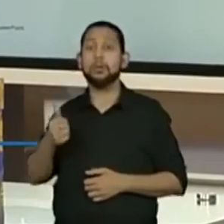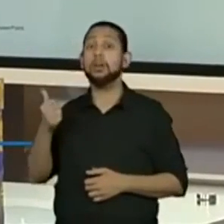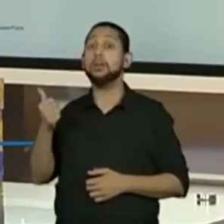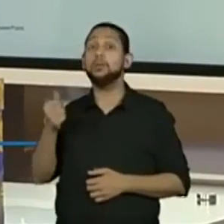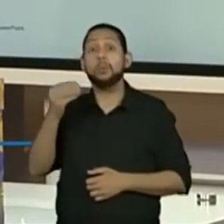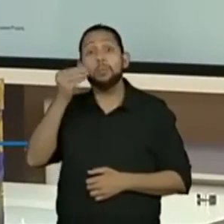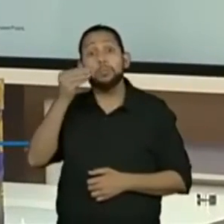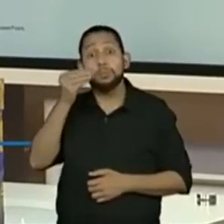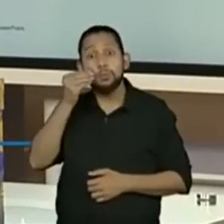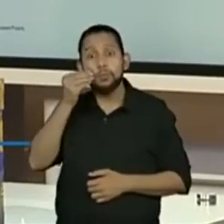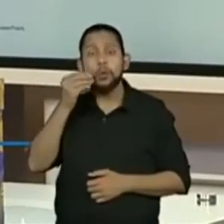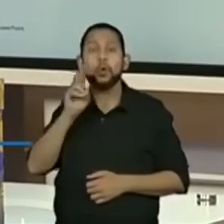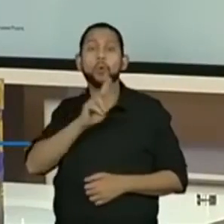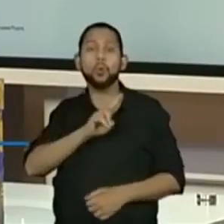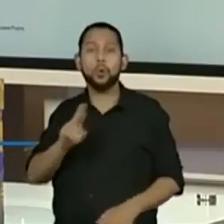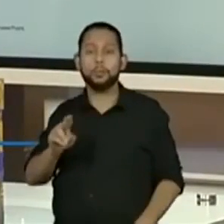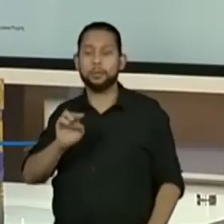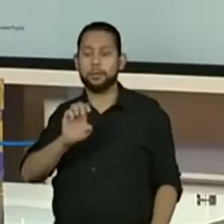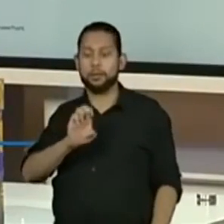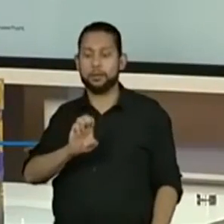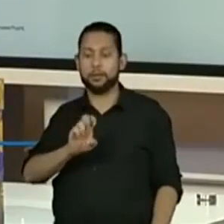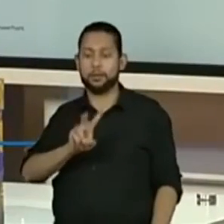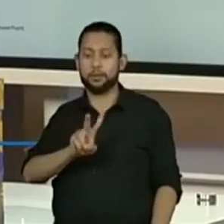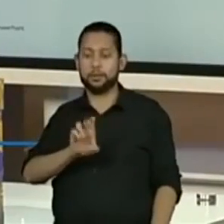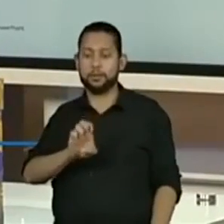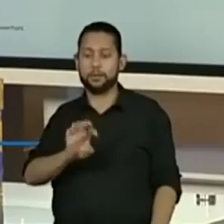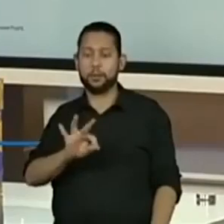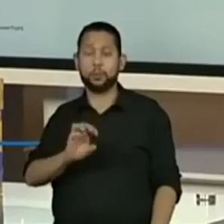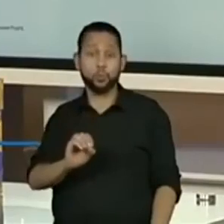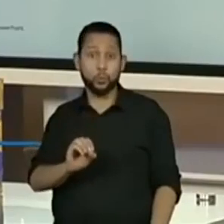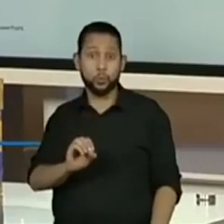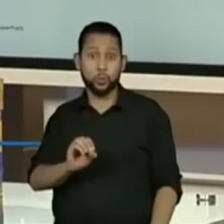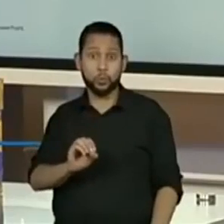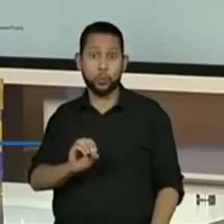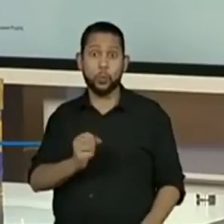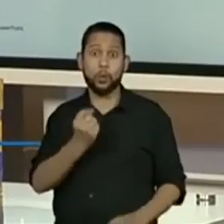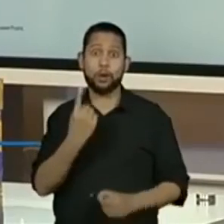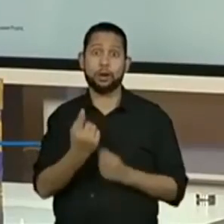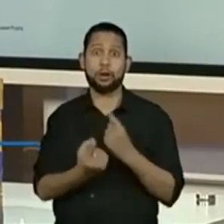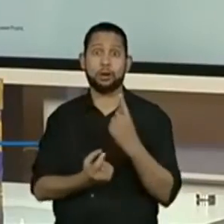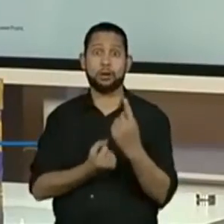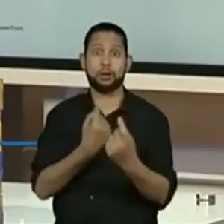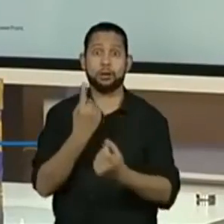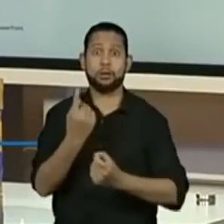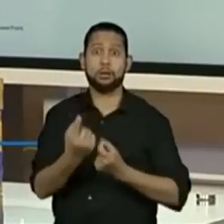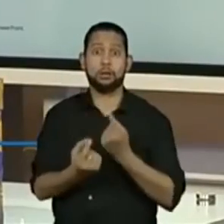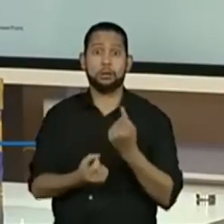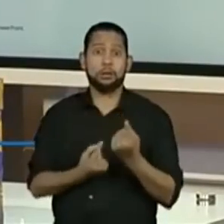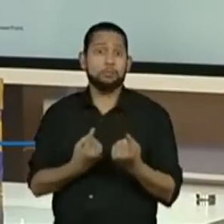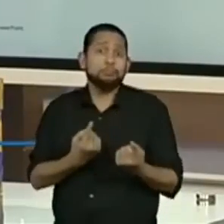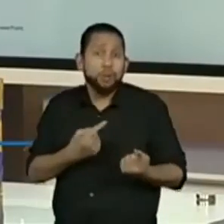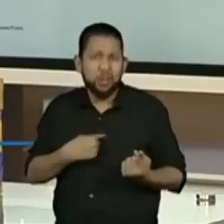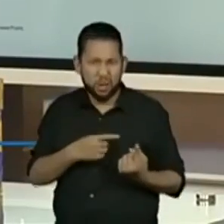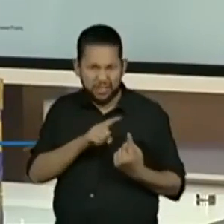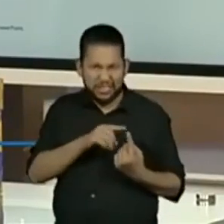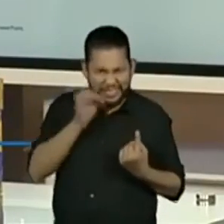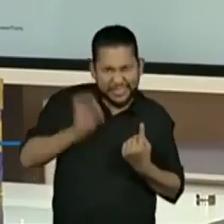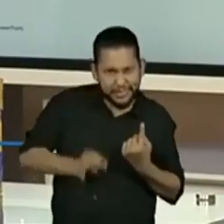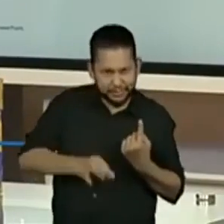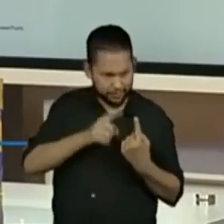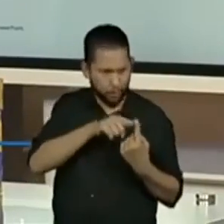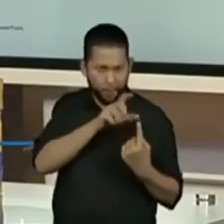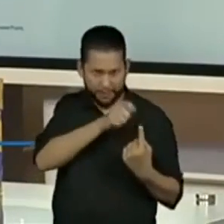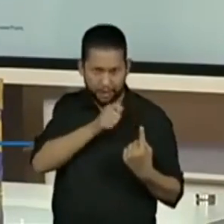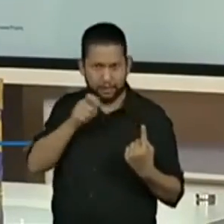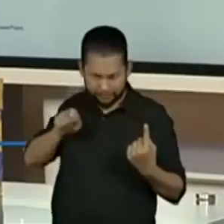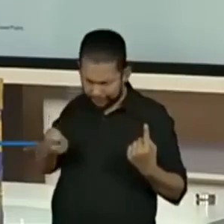experimento é evento aleatório, ok? Então é um evento aleatório. Porque eu não consigo prever se eu vou conseguir abrir